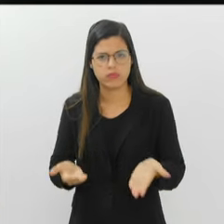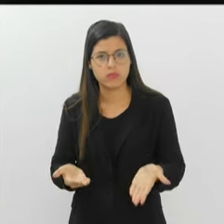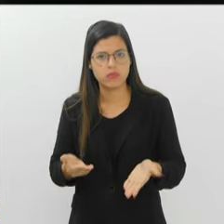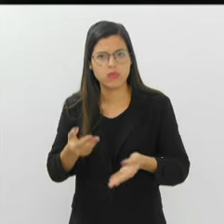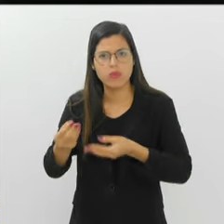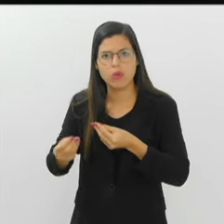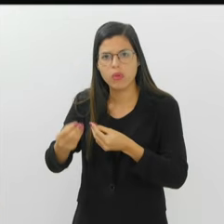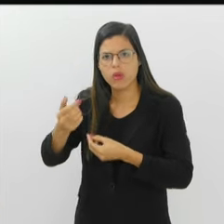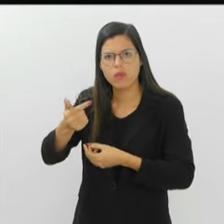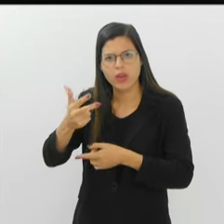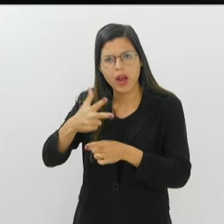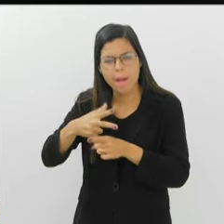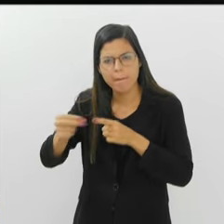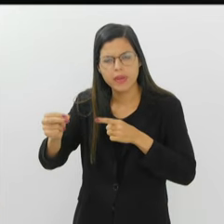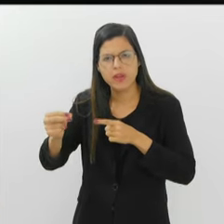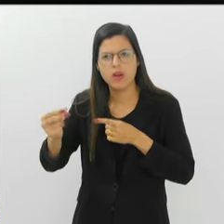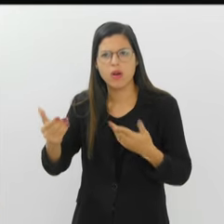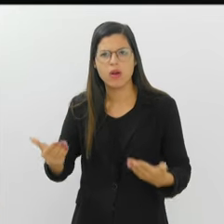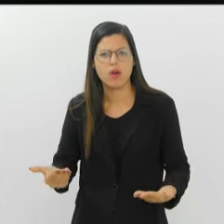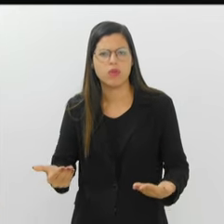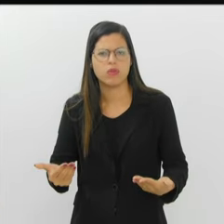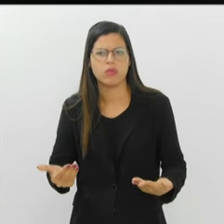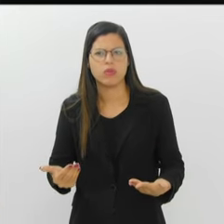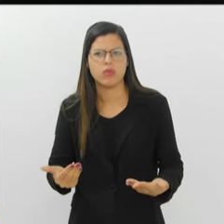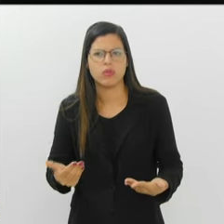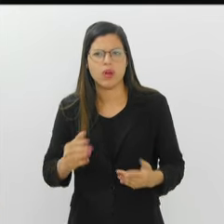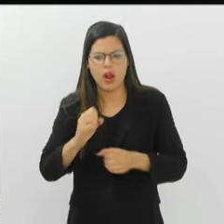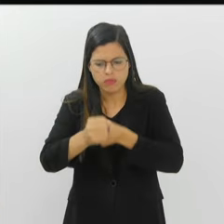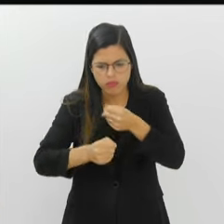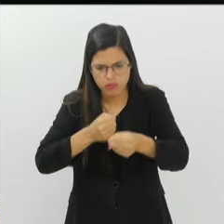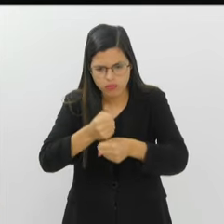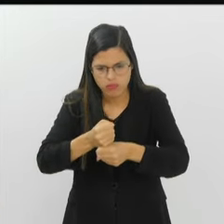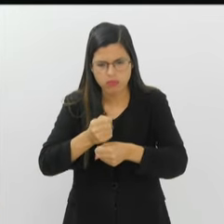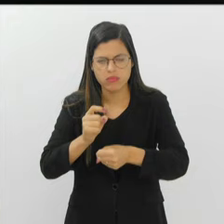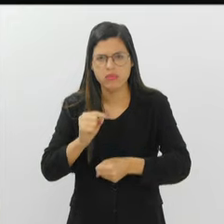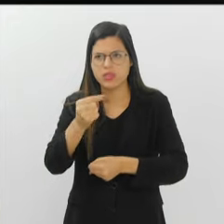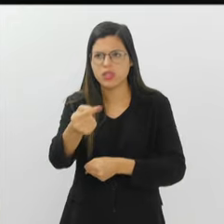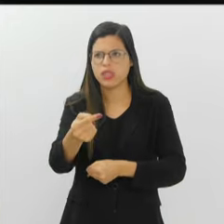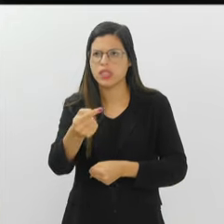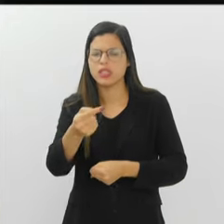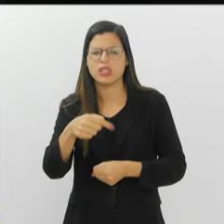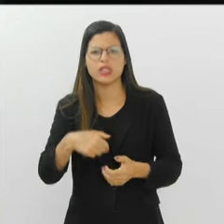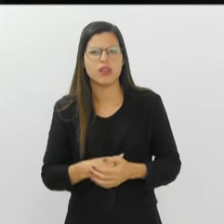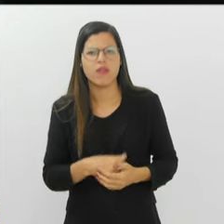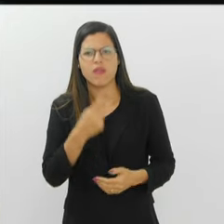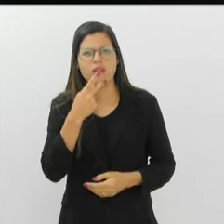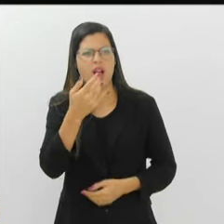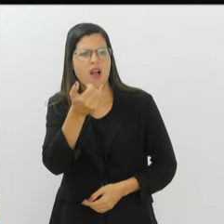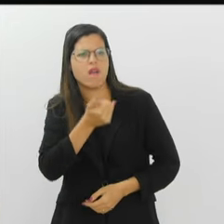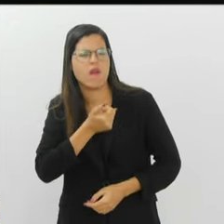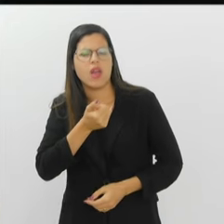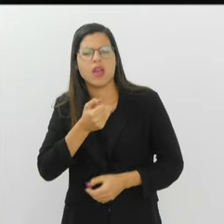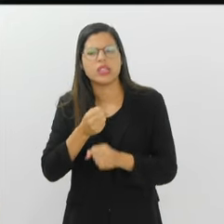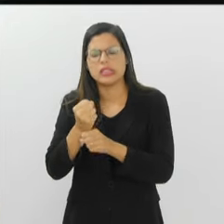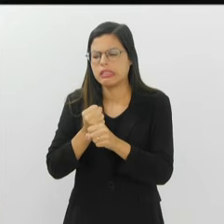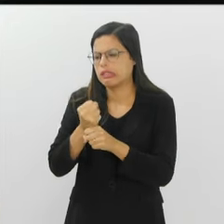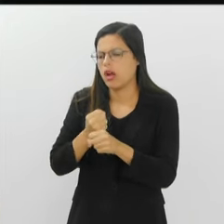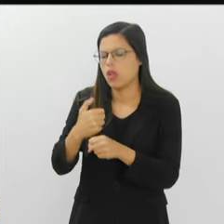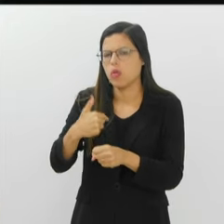Como assim? Eu fui vice-campeão no ano passado, há um décimo do campeonato. Aí no ano seguinte, não, esse ano eu vou